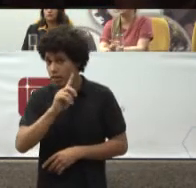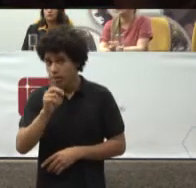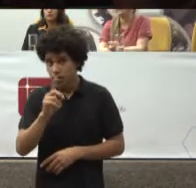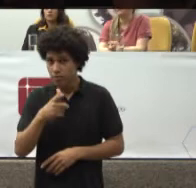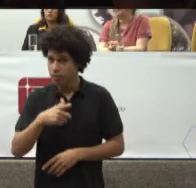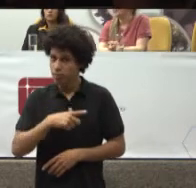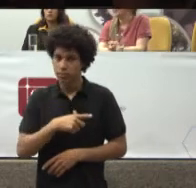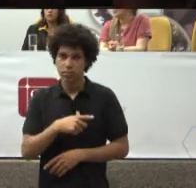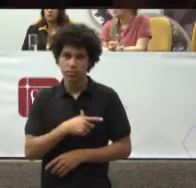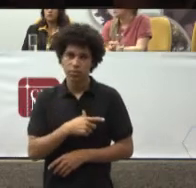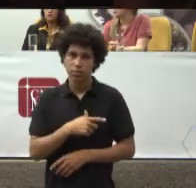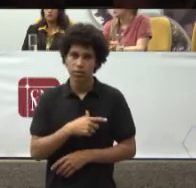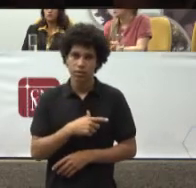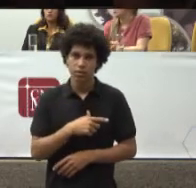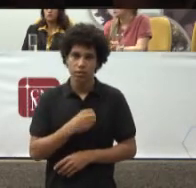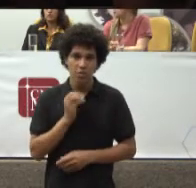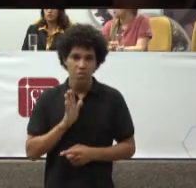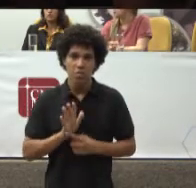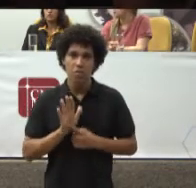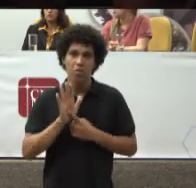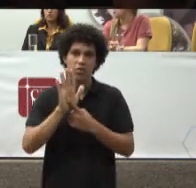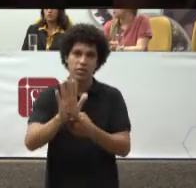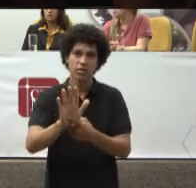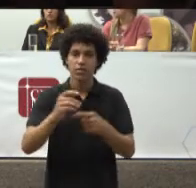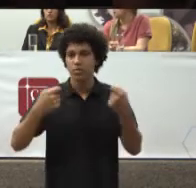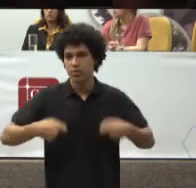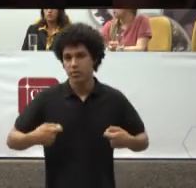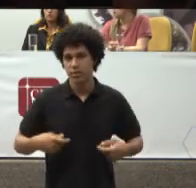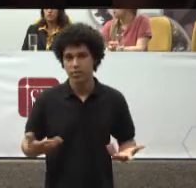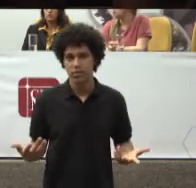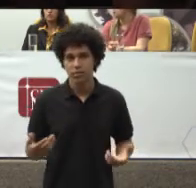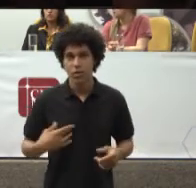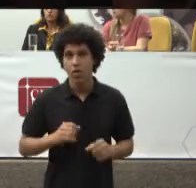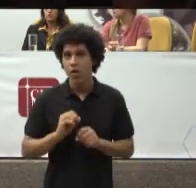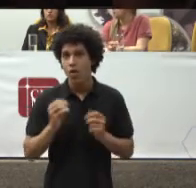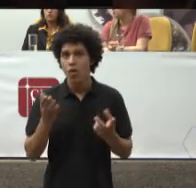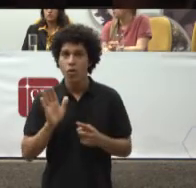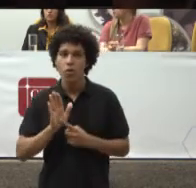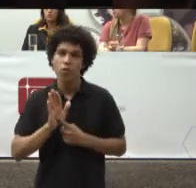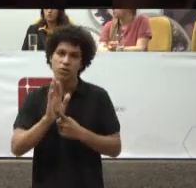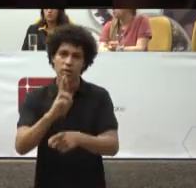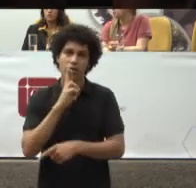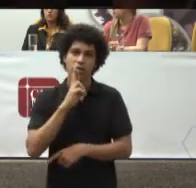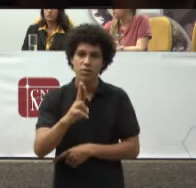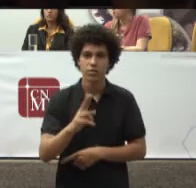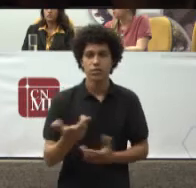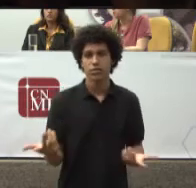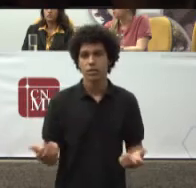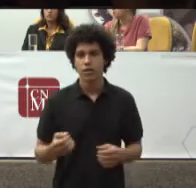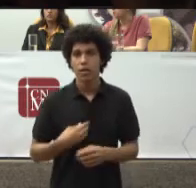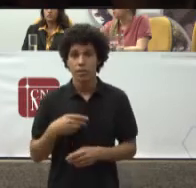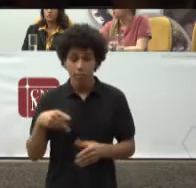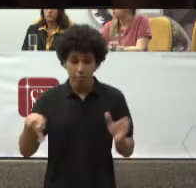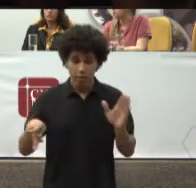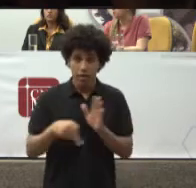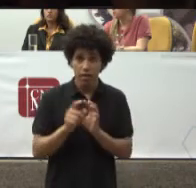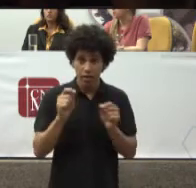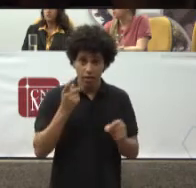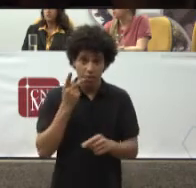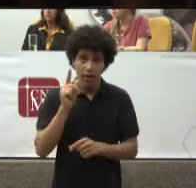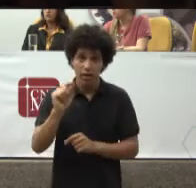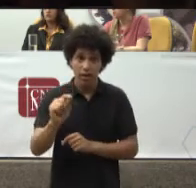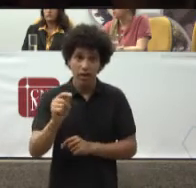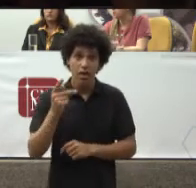Se mostrado Necessariamente A resposta Para que A política Pública